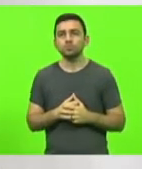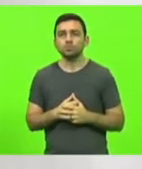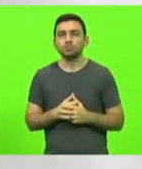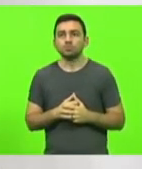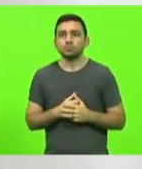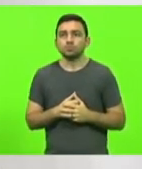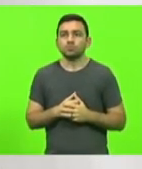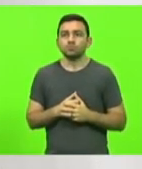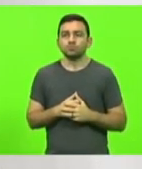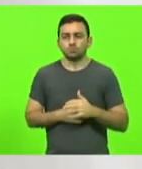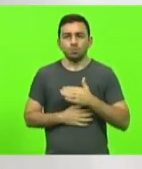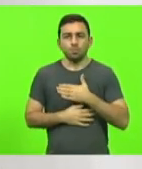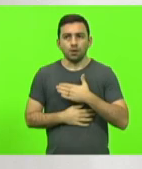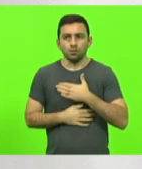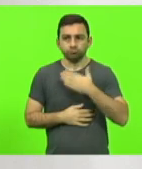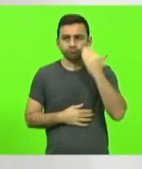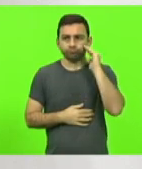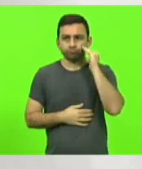no meu entender,